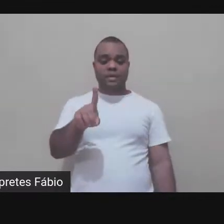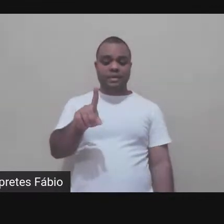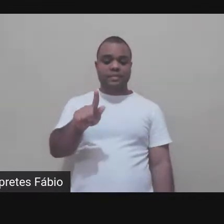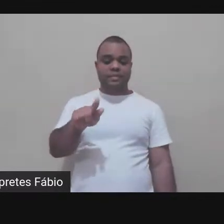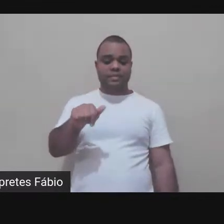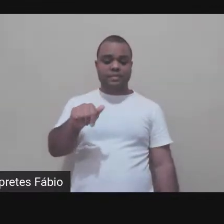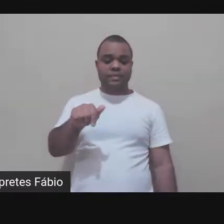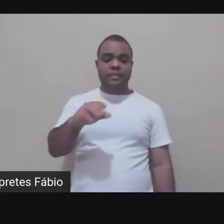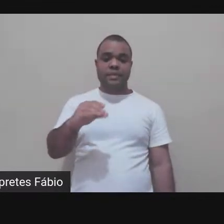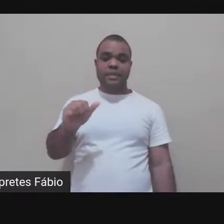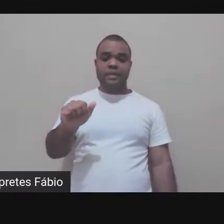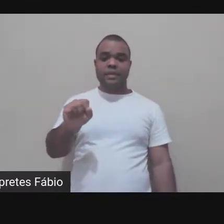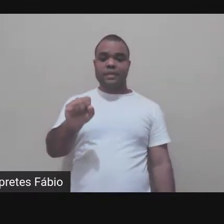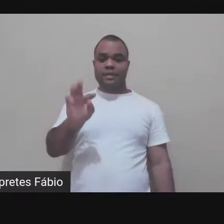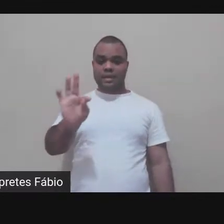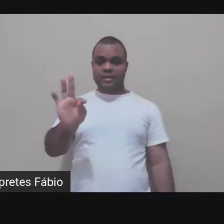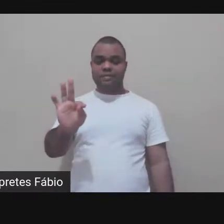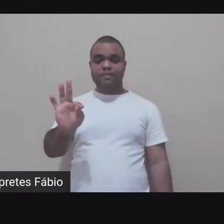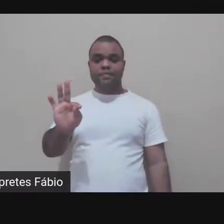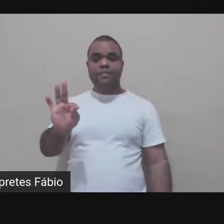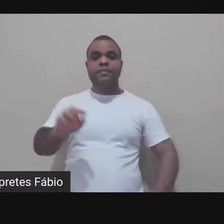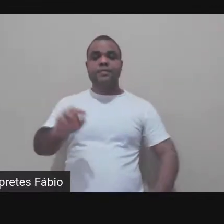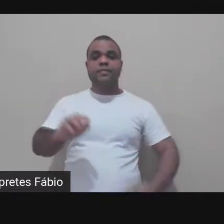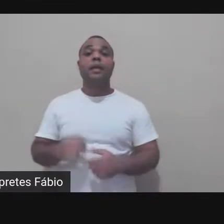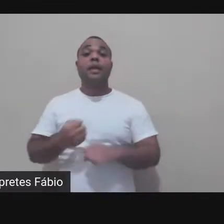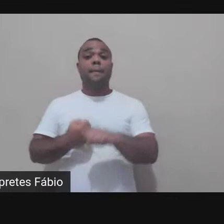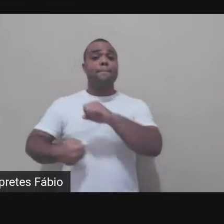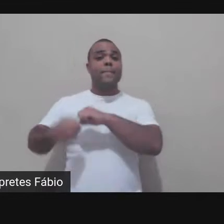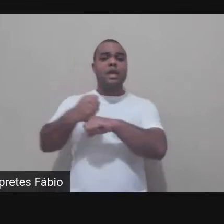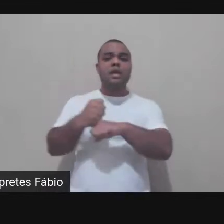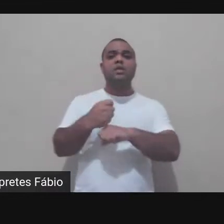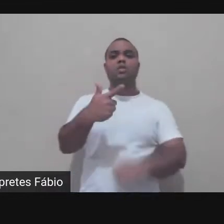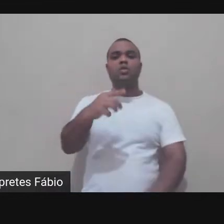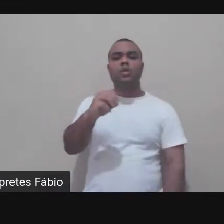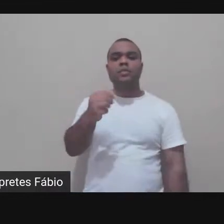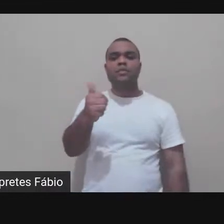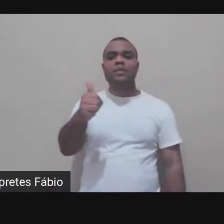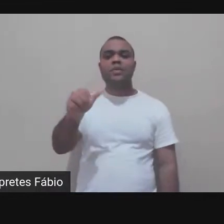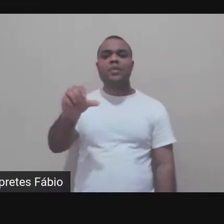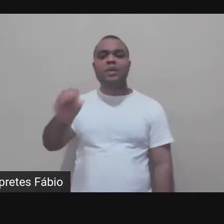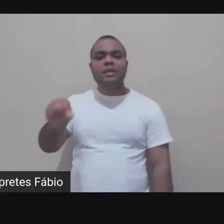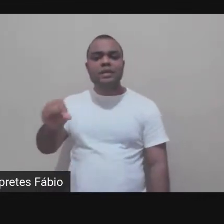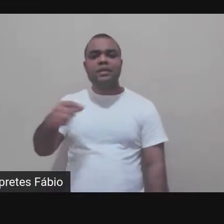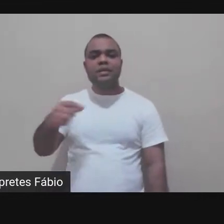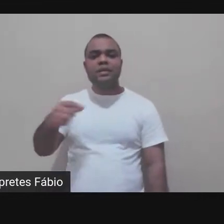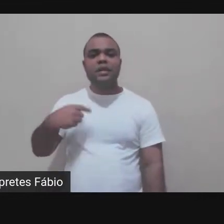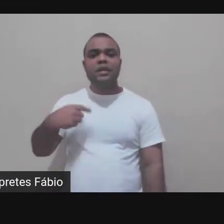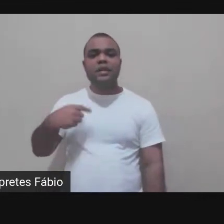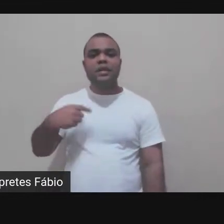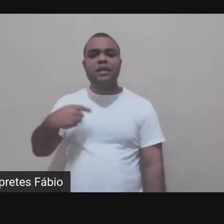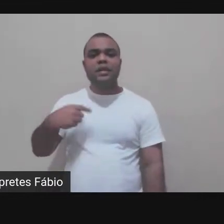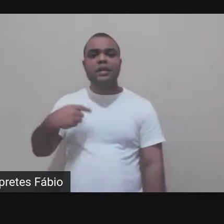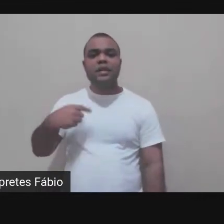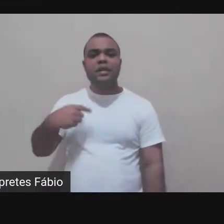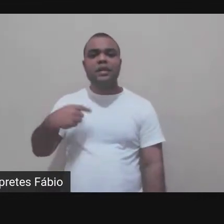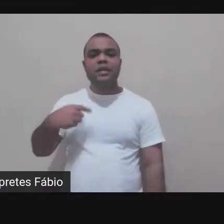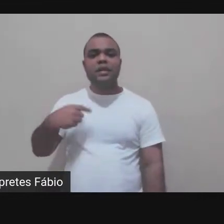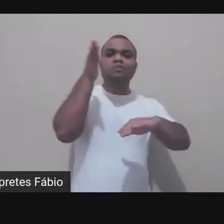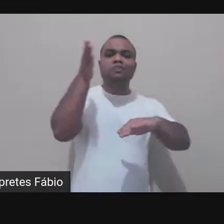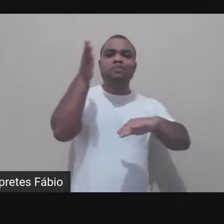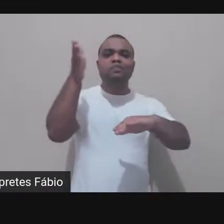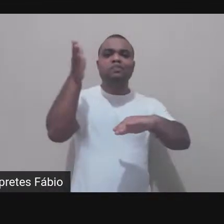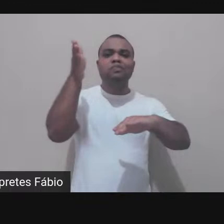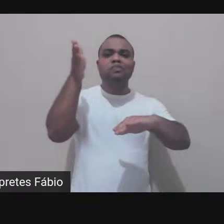teve a oportunidade de visitar várias universidades vários institutos federais conversando sobre o projeto conversando sobre os nossos interesses de pesquisa